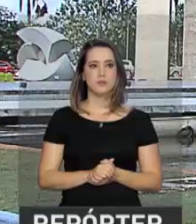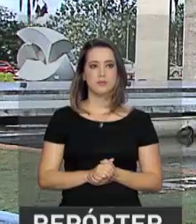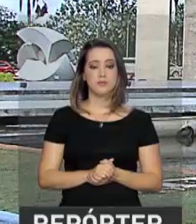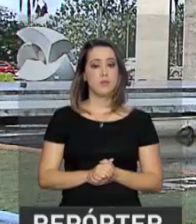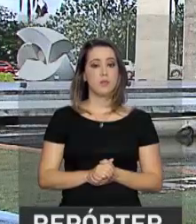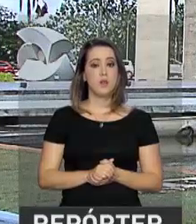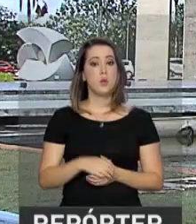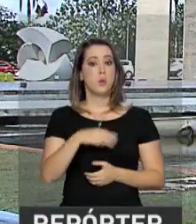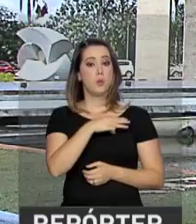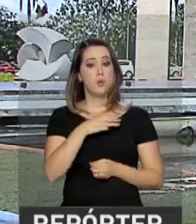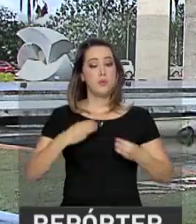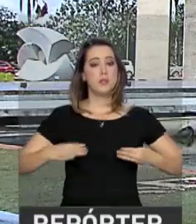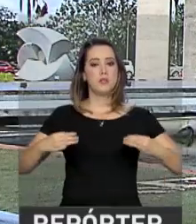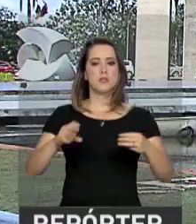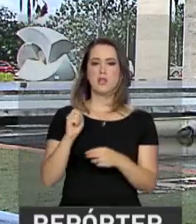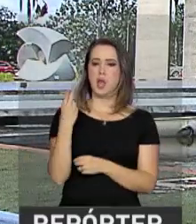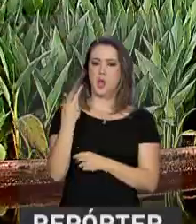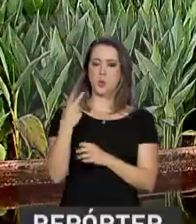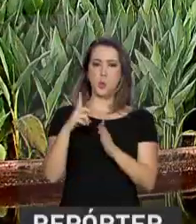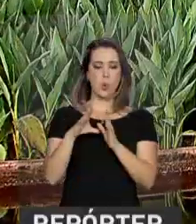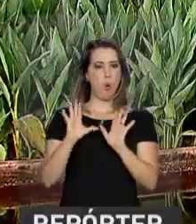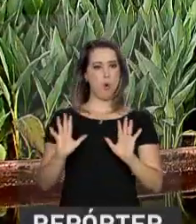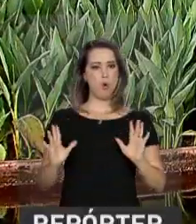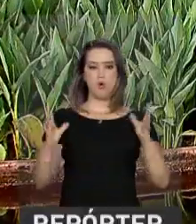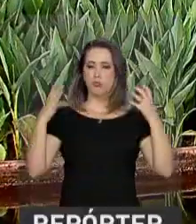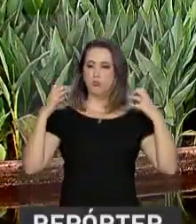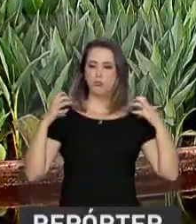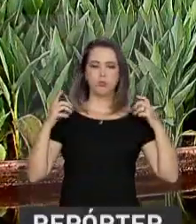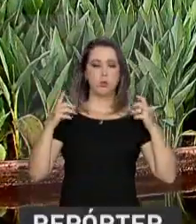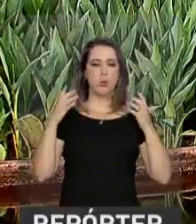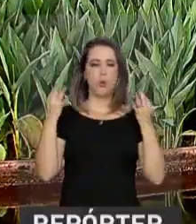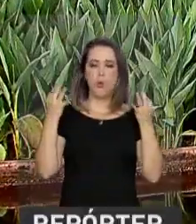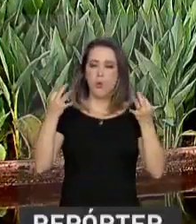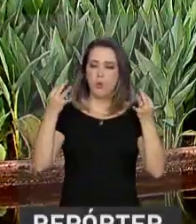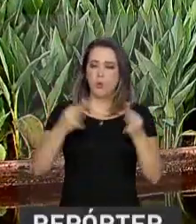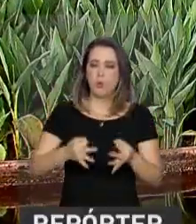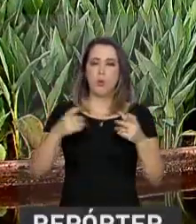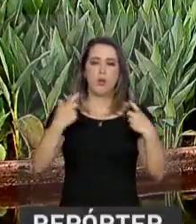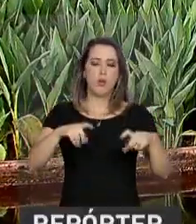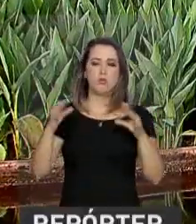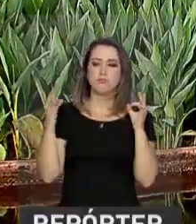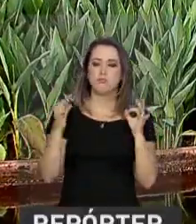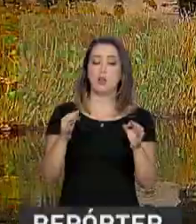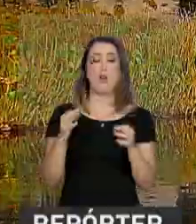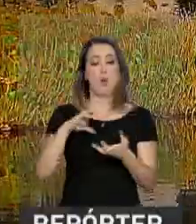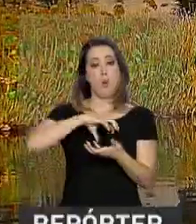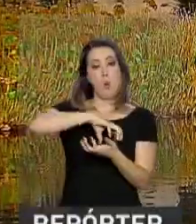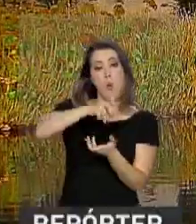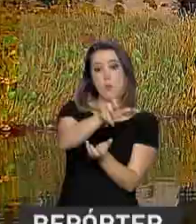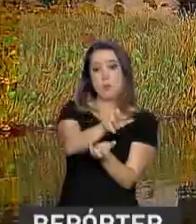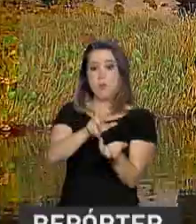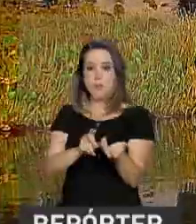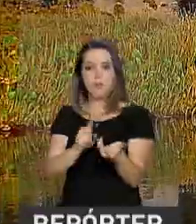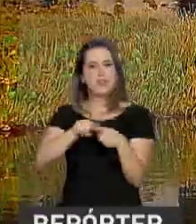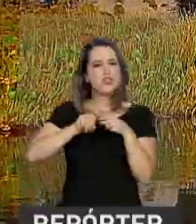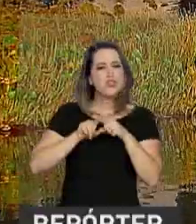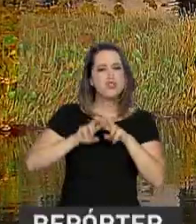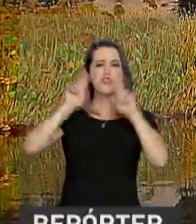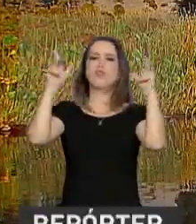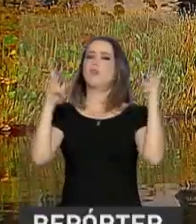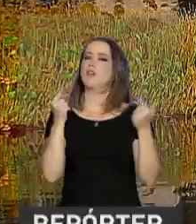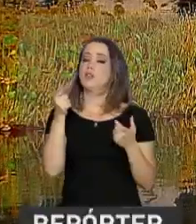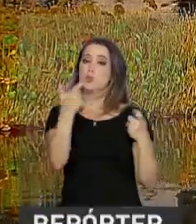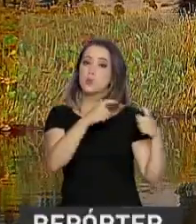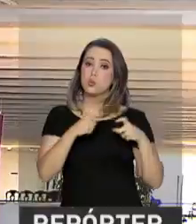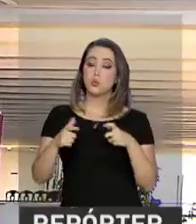Um ministério ou um palácio? O Itamaraty é a sede do Ministério das Relações Exteriores, mas foge do padrão comum